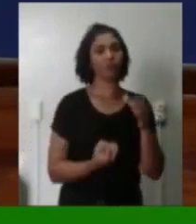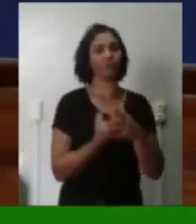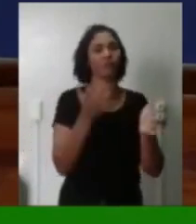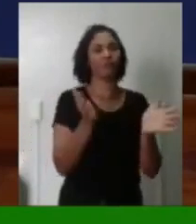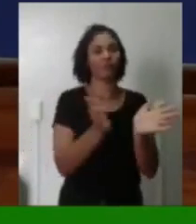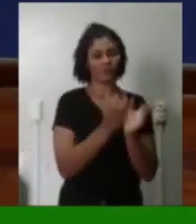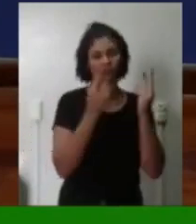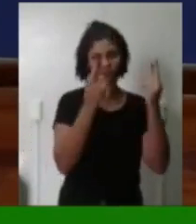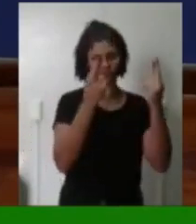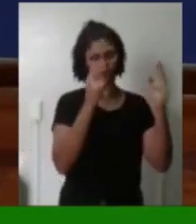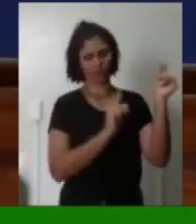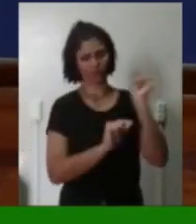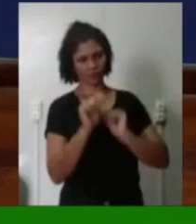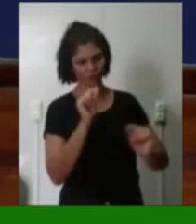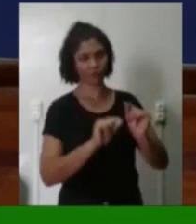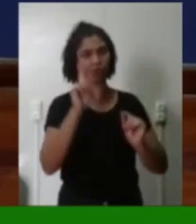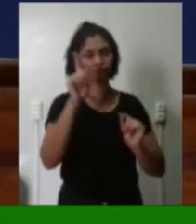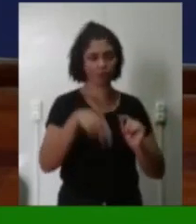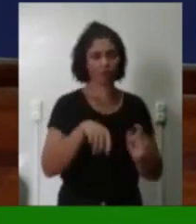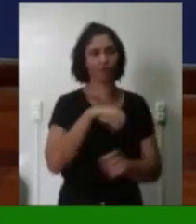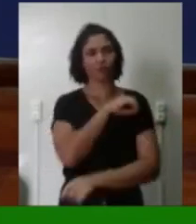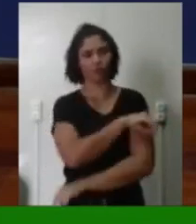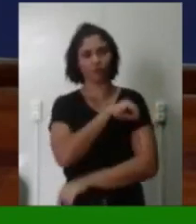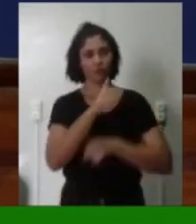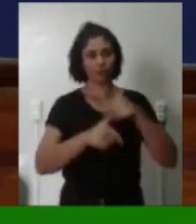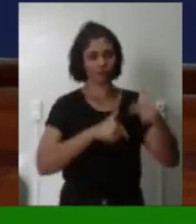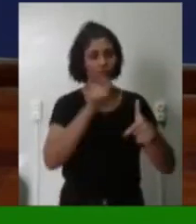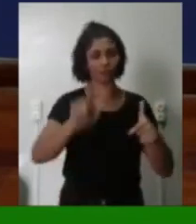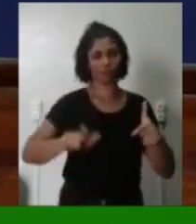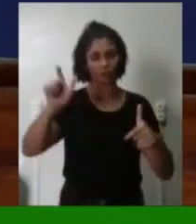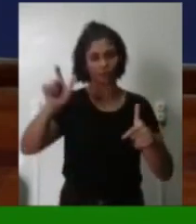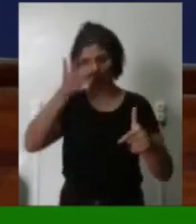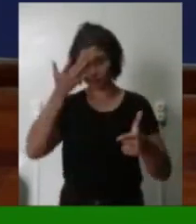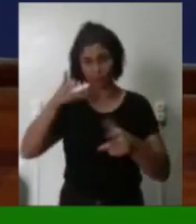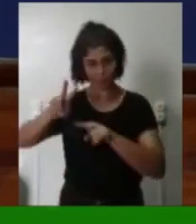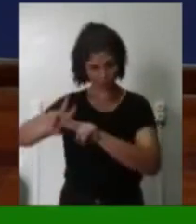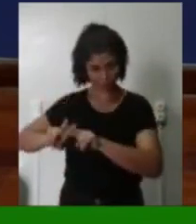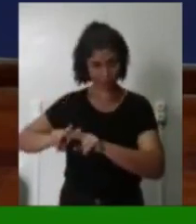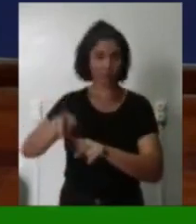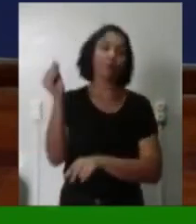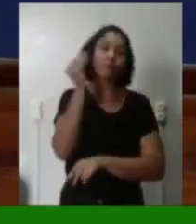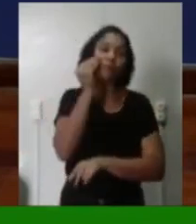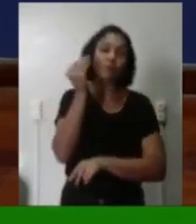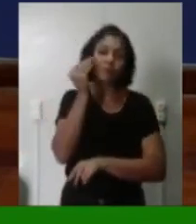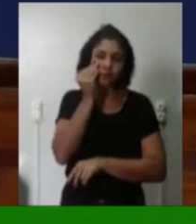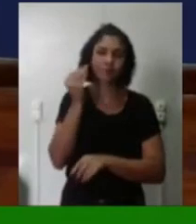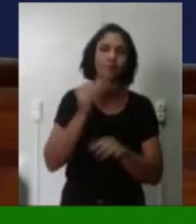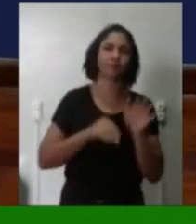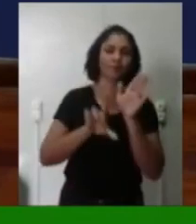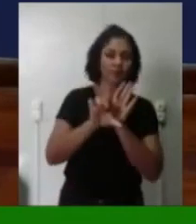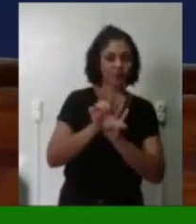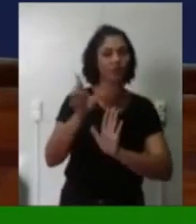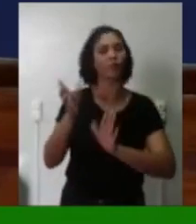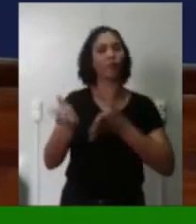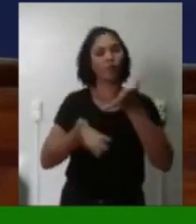Que se resumia em um conjunto de oficinas de trabalho para os presidiários Tentando de fato uma política humanitária e igualitária para todos